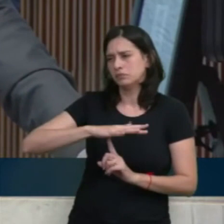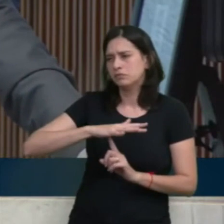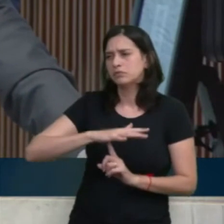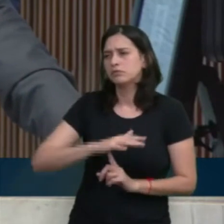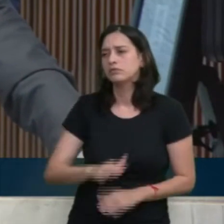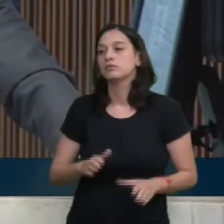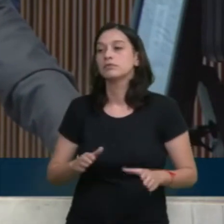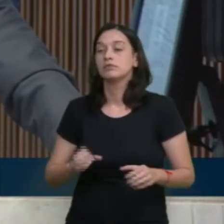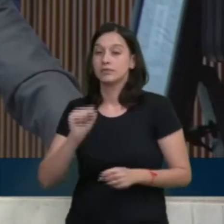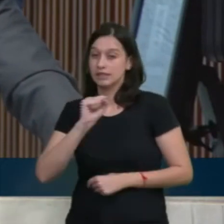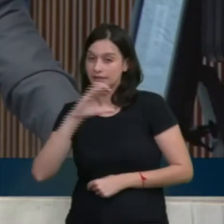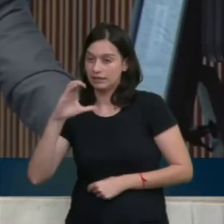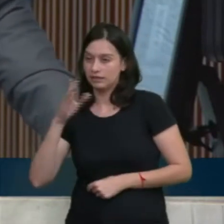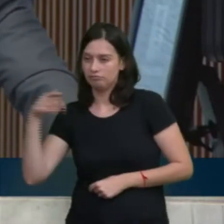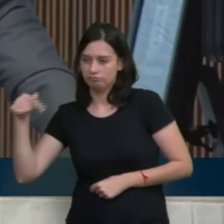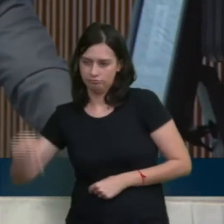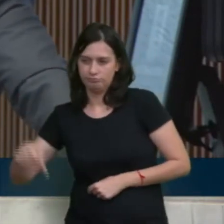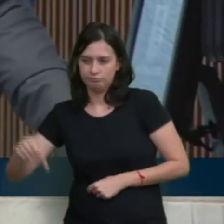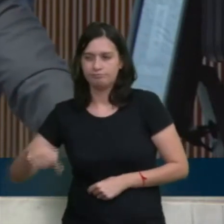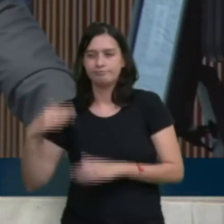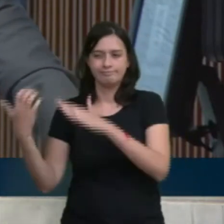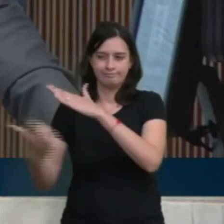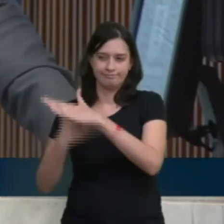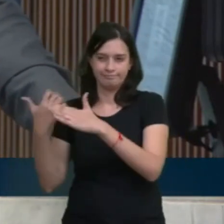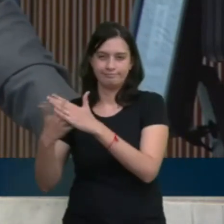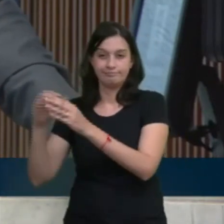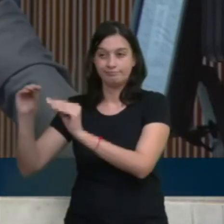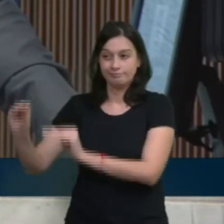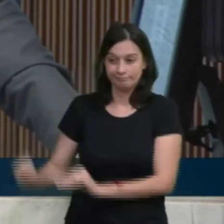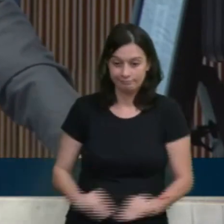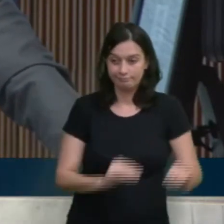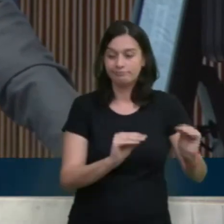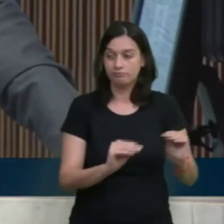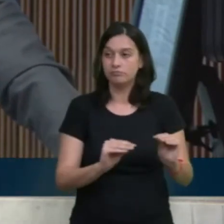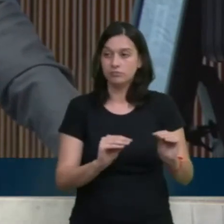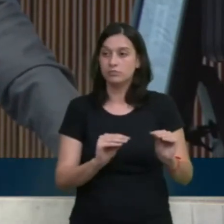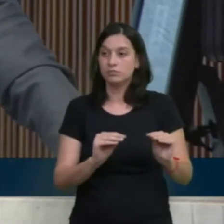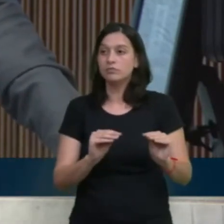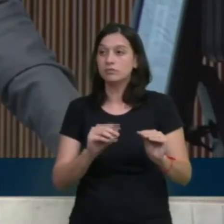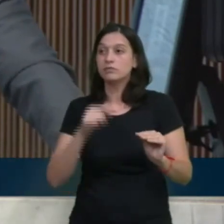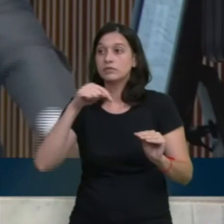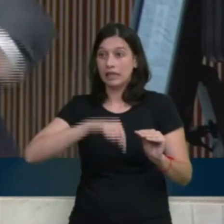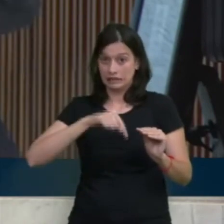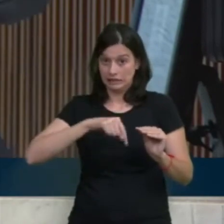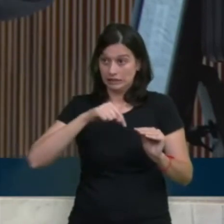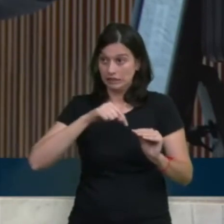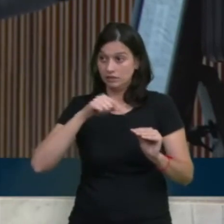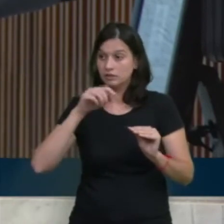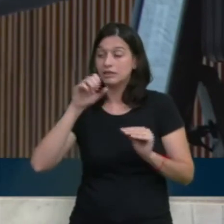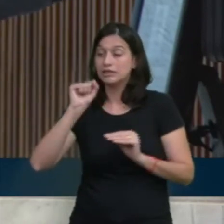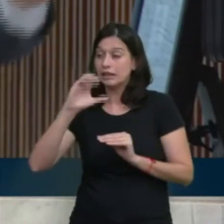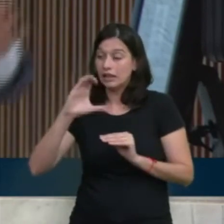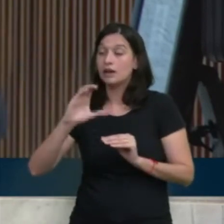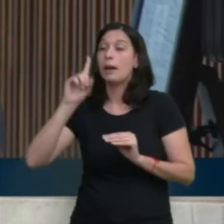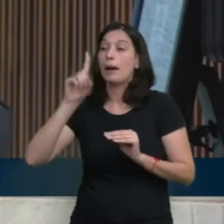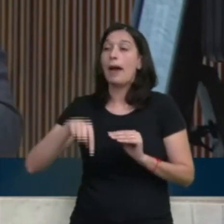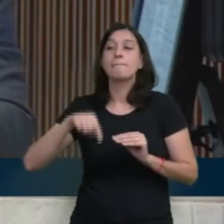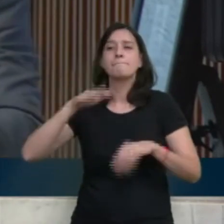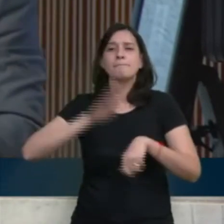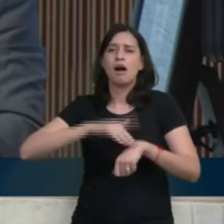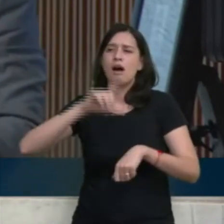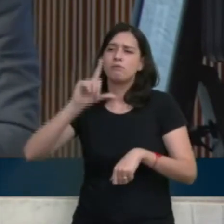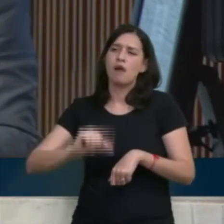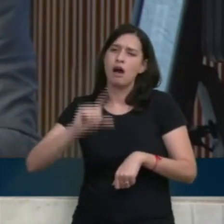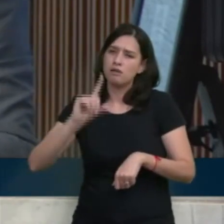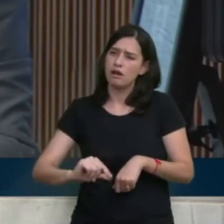empresas que consomem energia instaladas no Paraguai por conta do valor da tarifa. Mas o Ratinho fez um favor para os